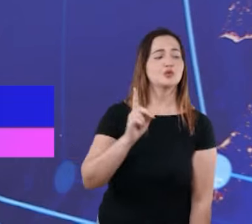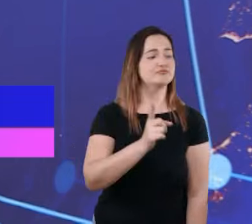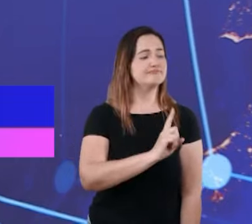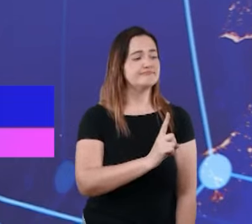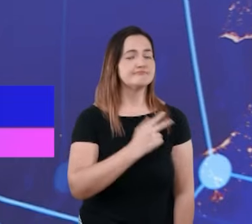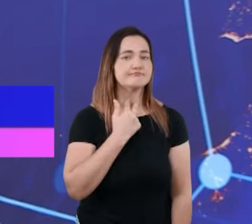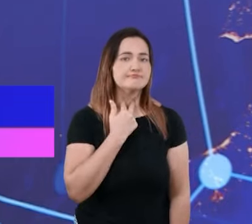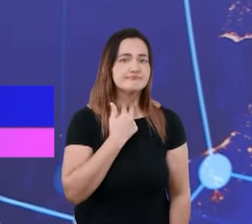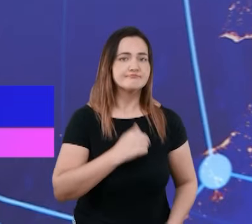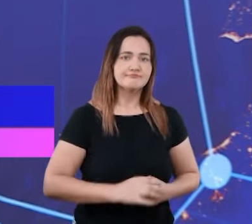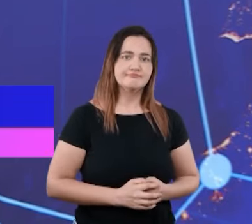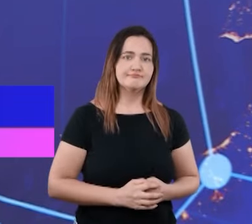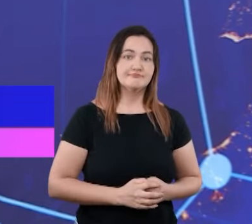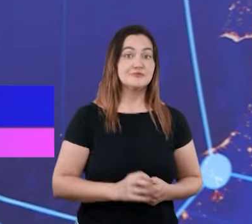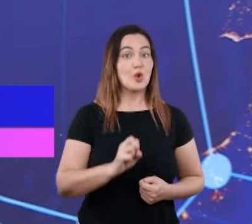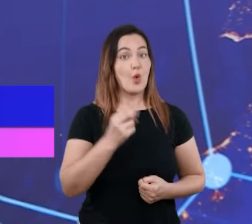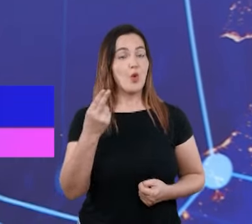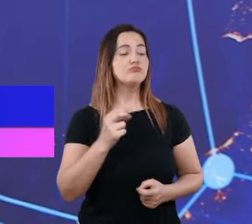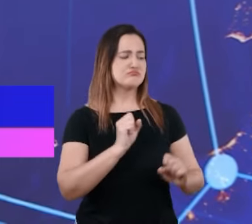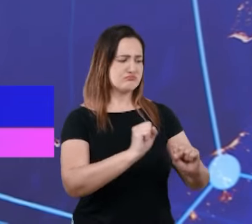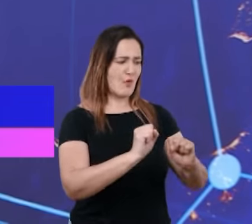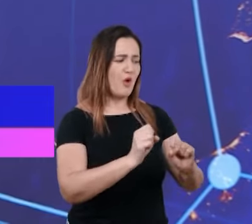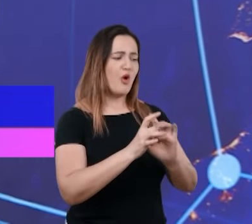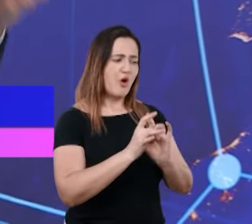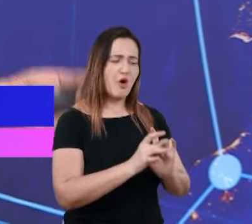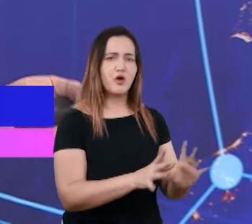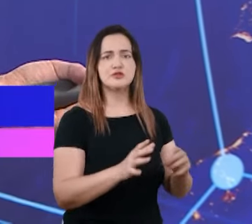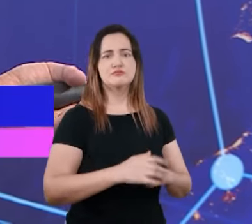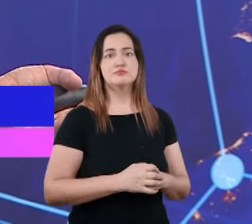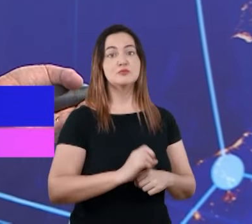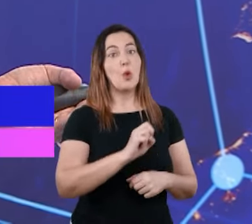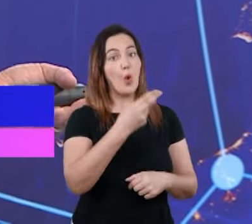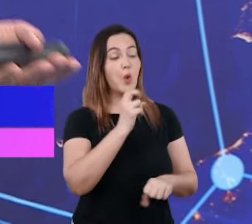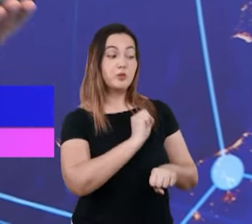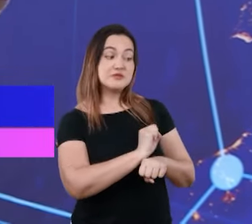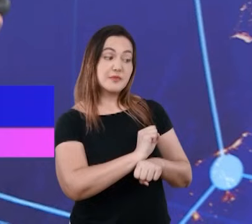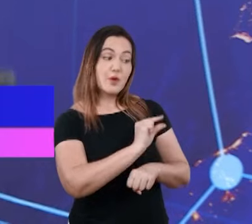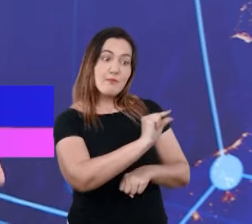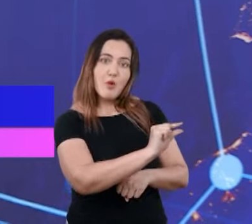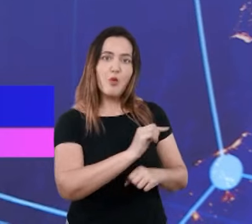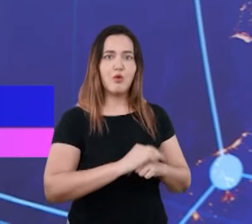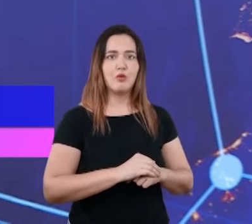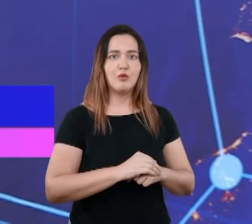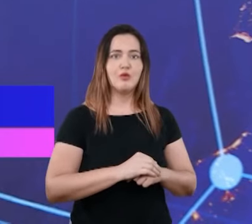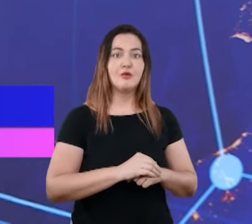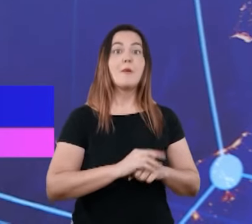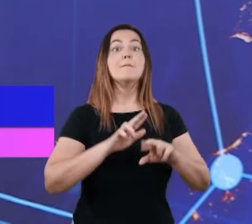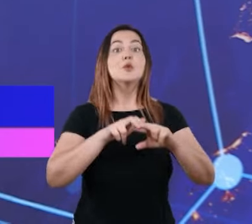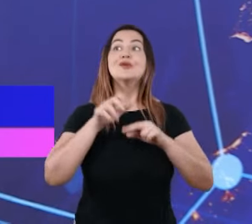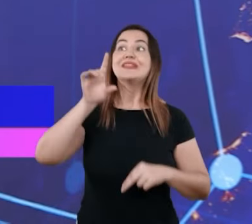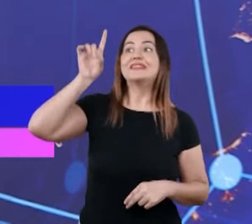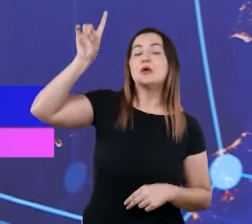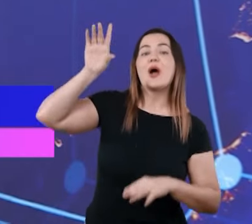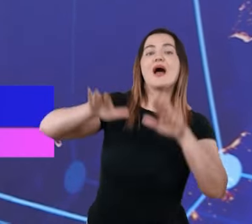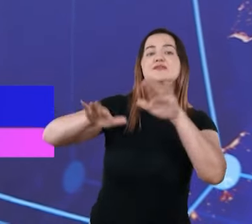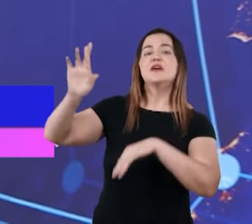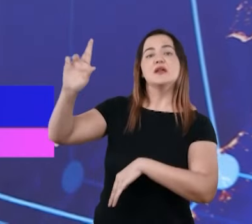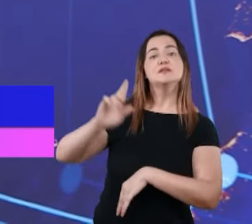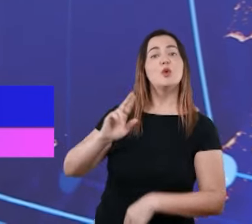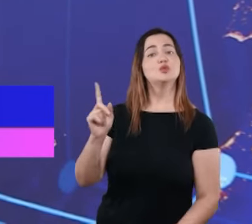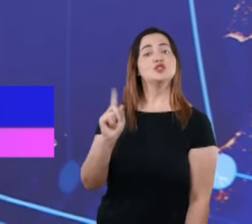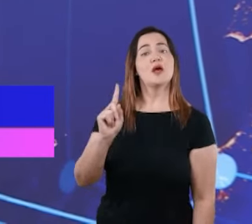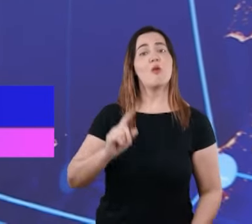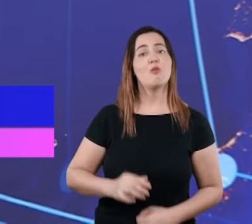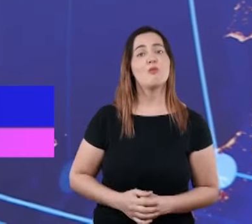contrário, porque Ele quer a sua felicidade, porque Ele quer o seu bem-estar. E os nãos de Deus são para a